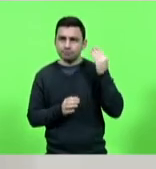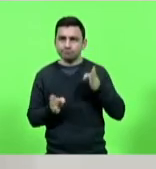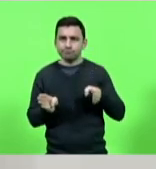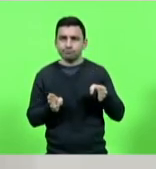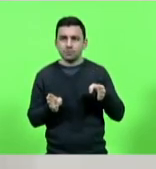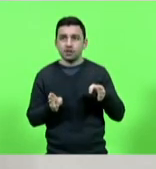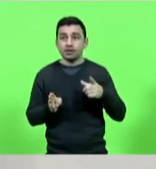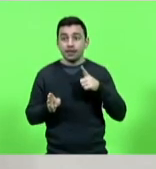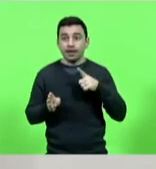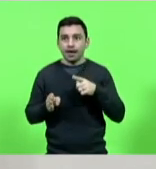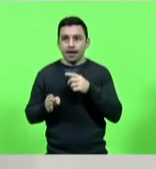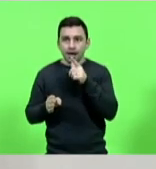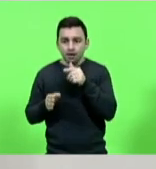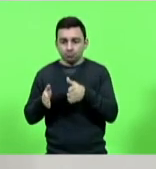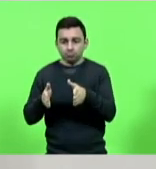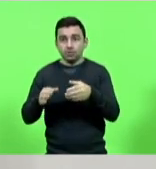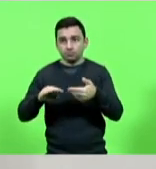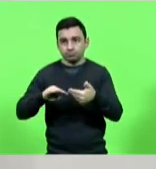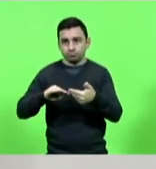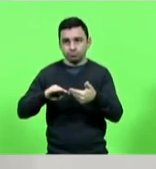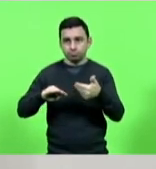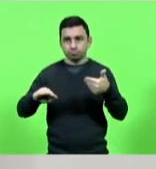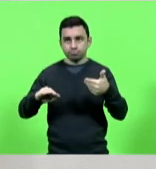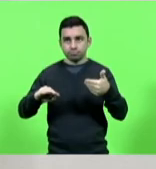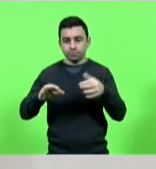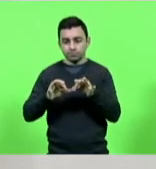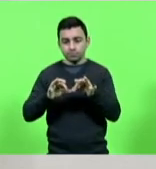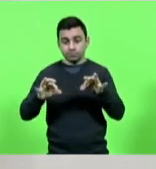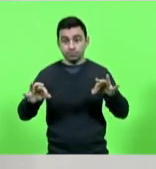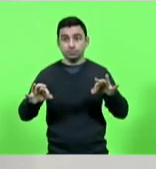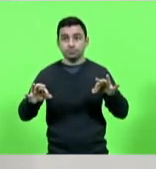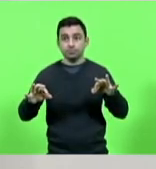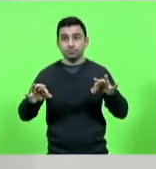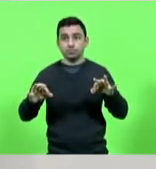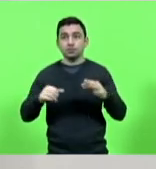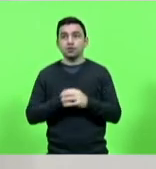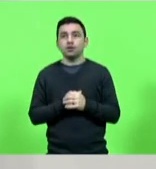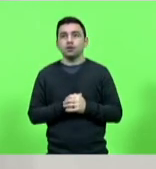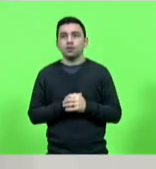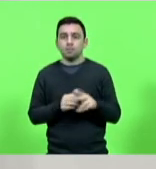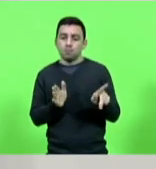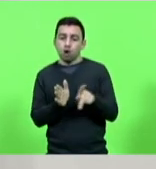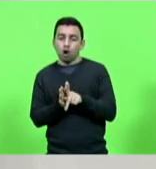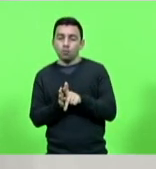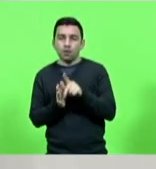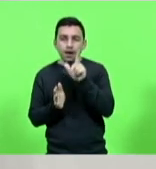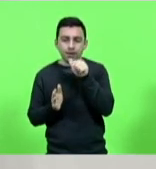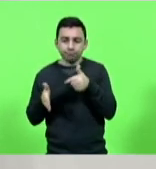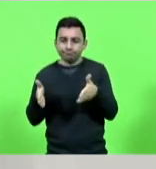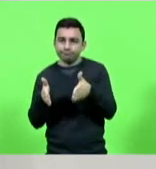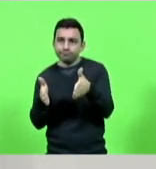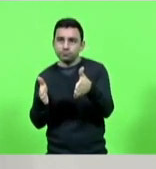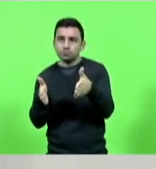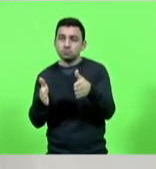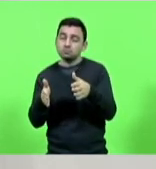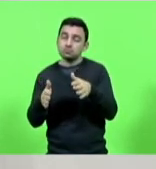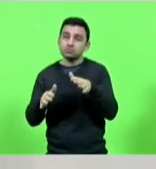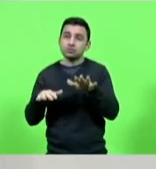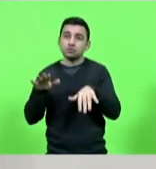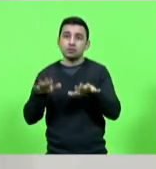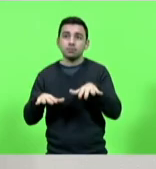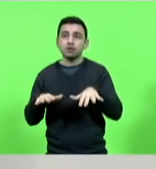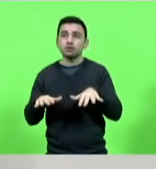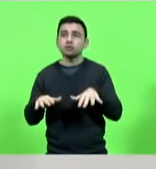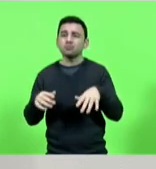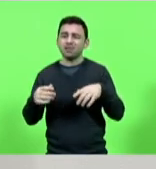o afastamento de acordo com a largura determinado rio ou riacho, o que é o mais justo,